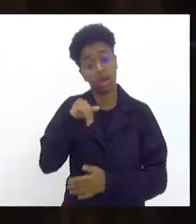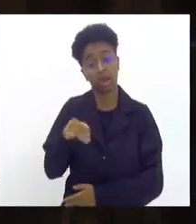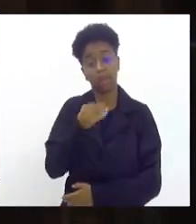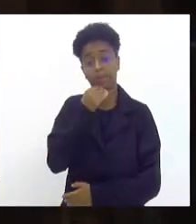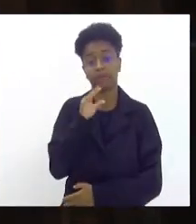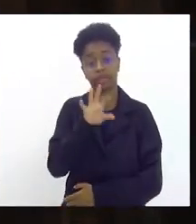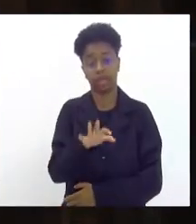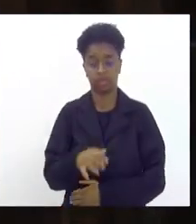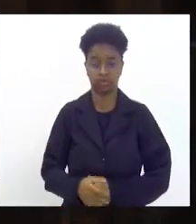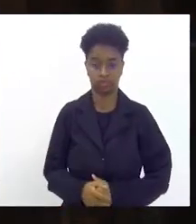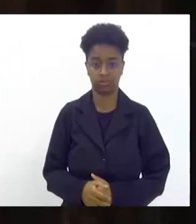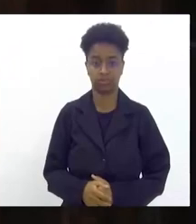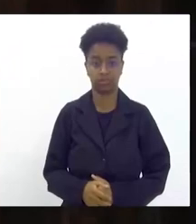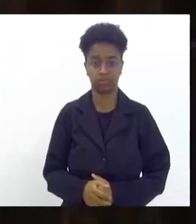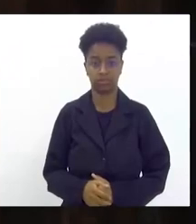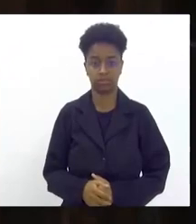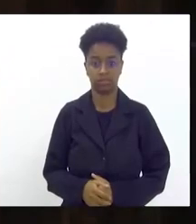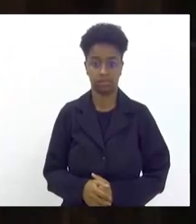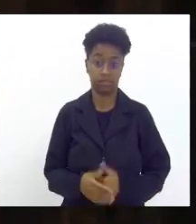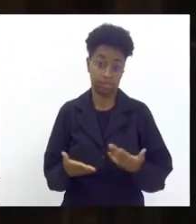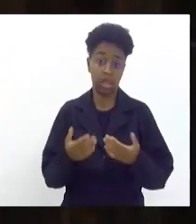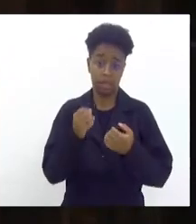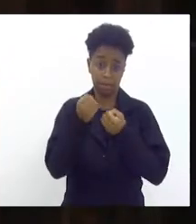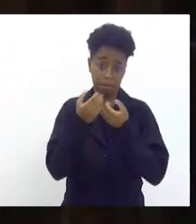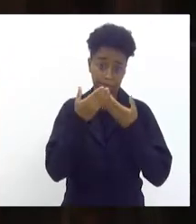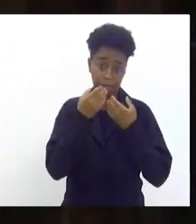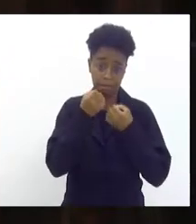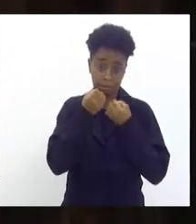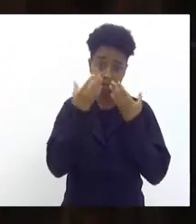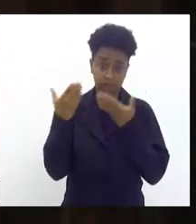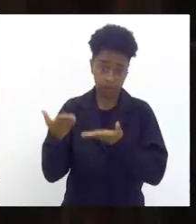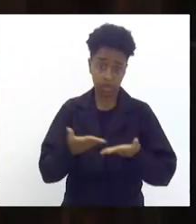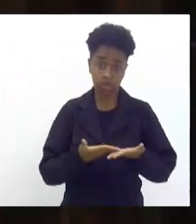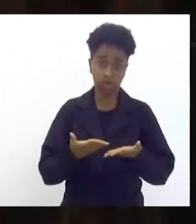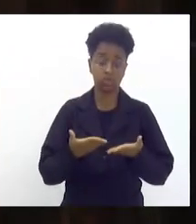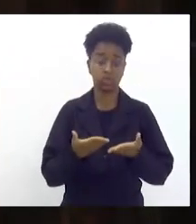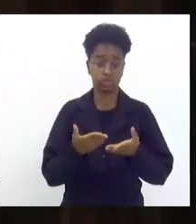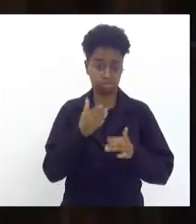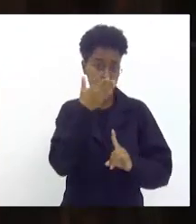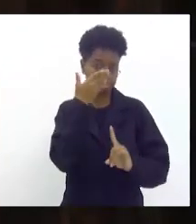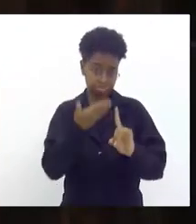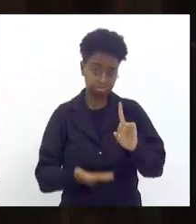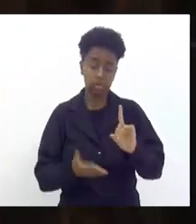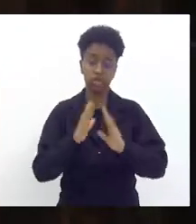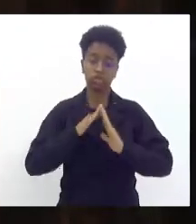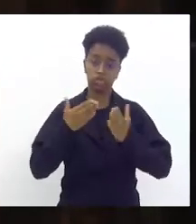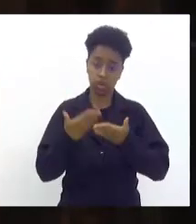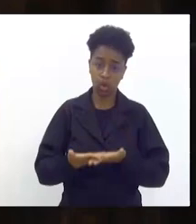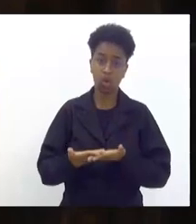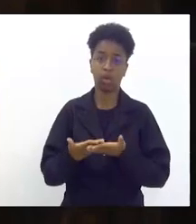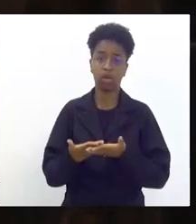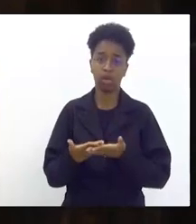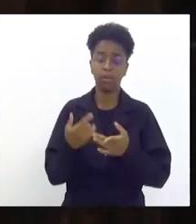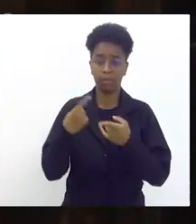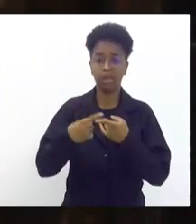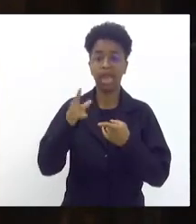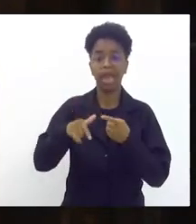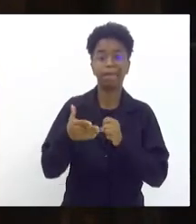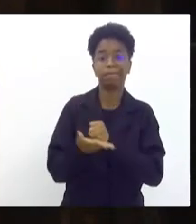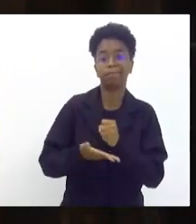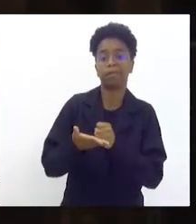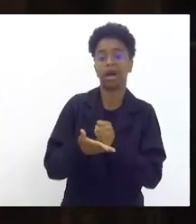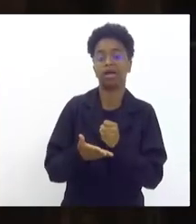isso que não só é bem vindo o reconhecimento das escolas do acesso porque é a base do carnaval